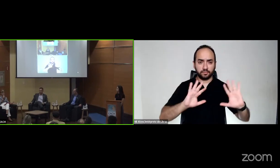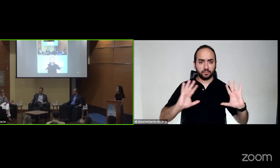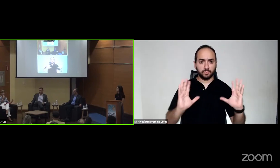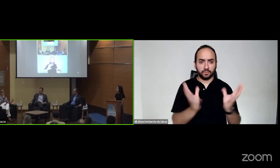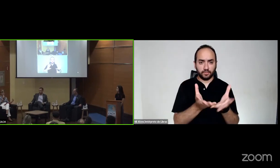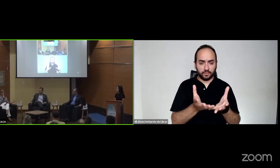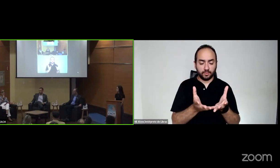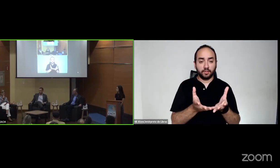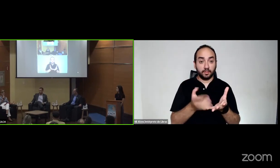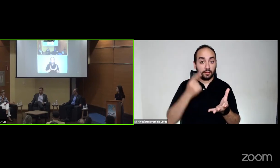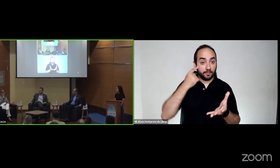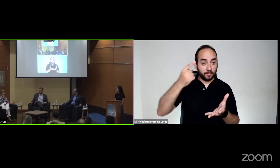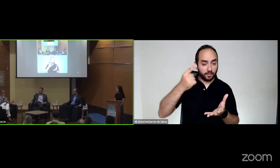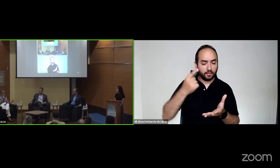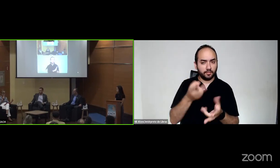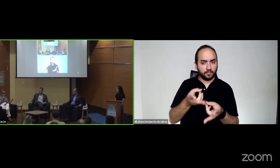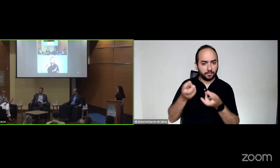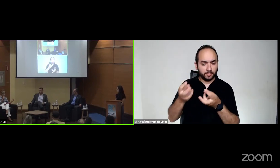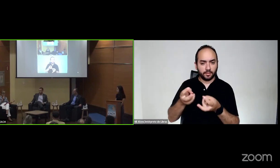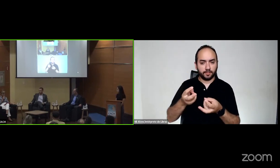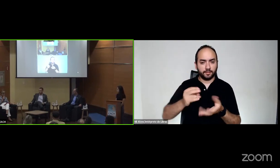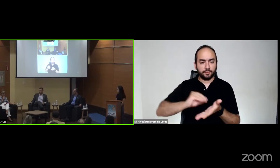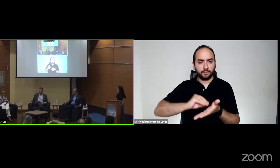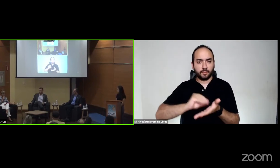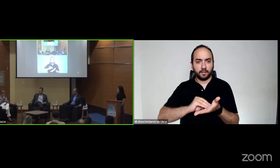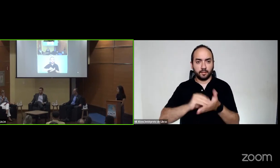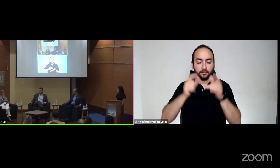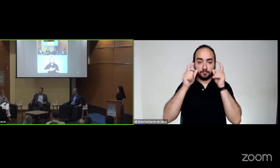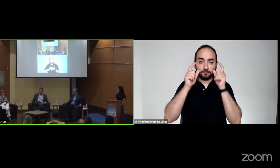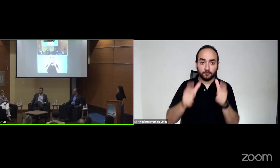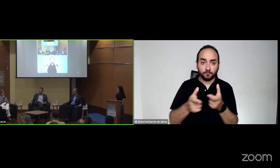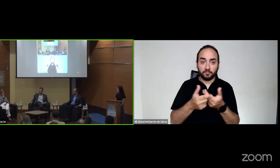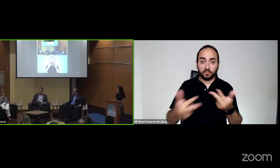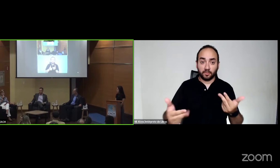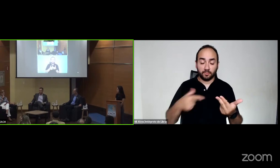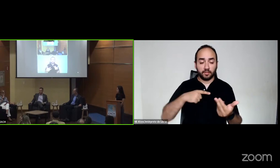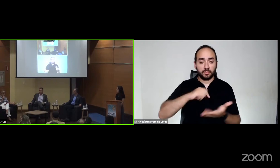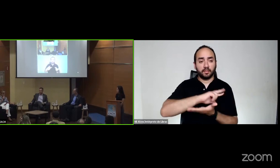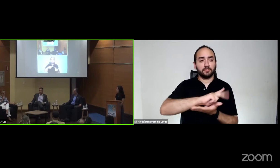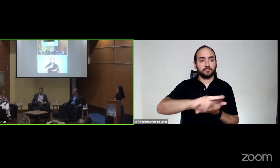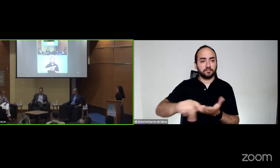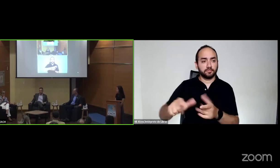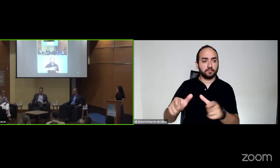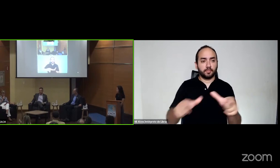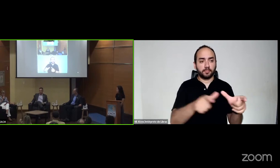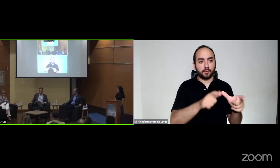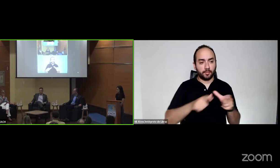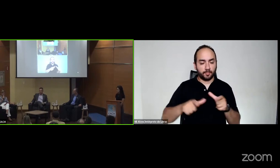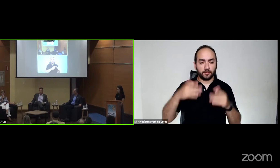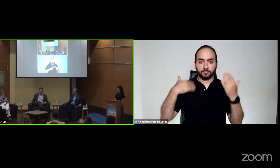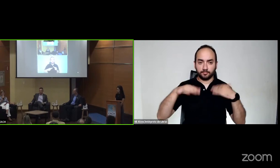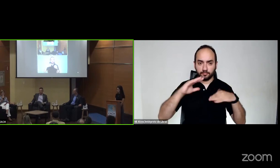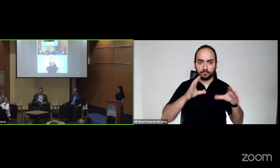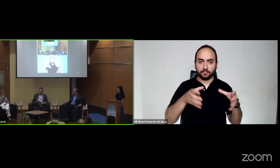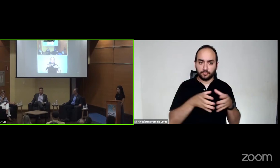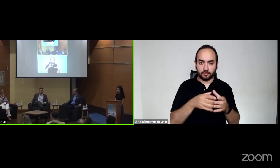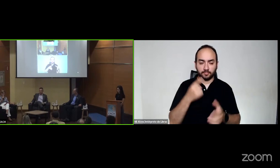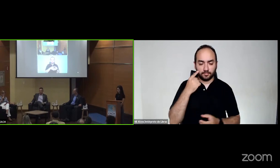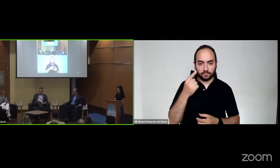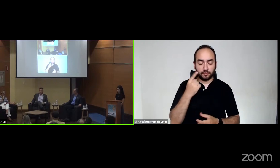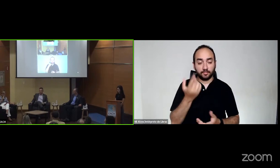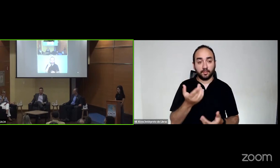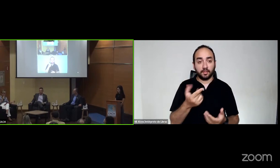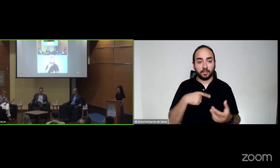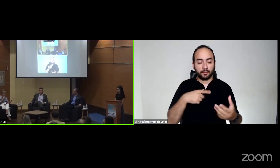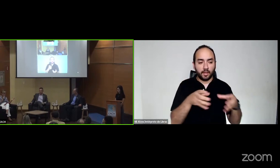em conta as necessidades e os interesses dos diversos setores do lazer, seja as organizações